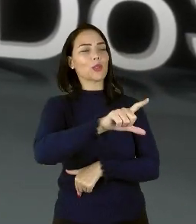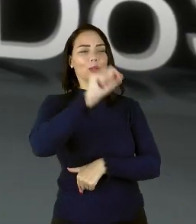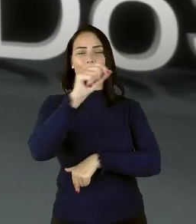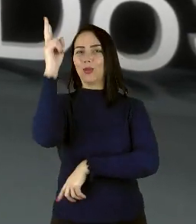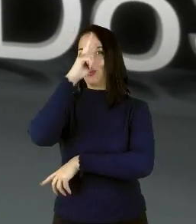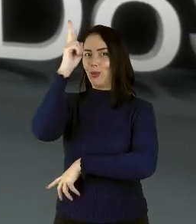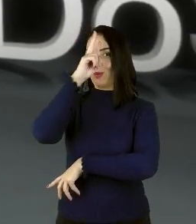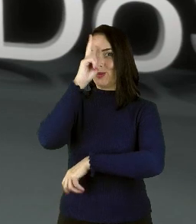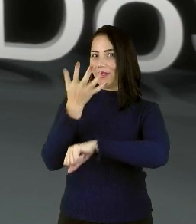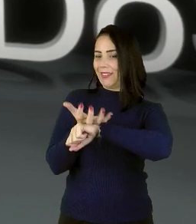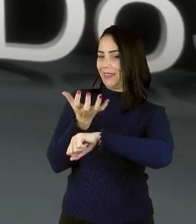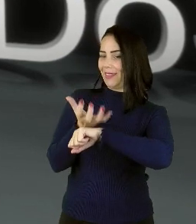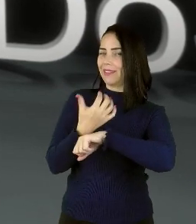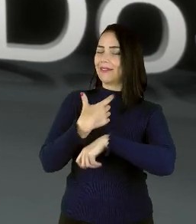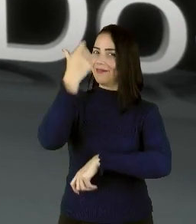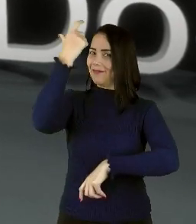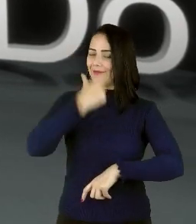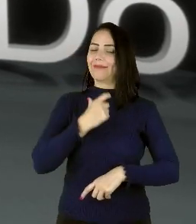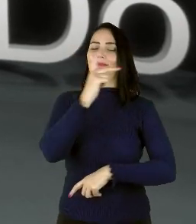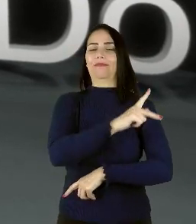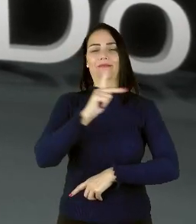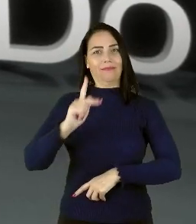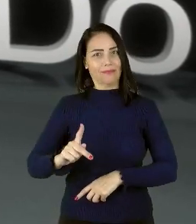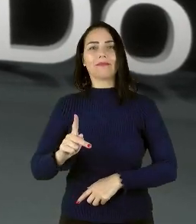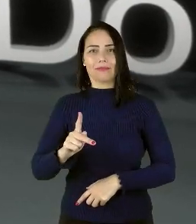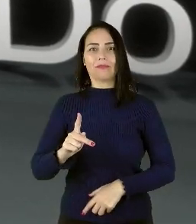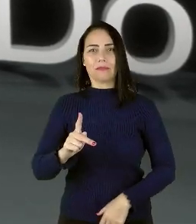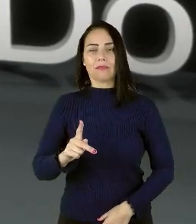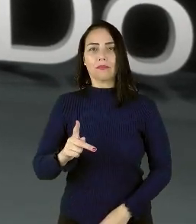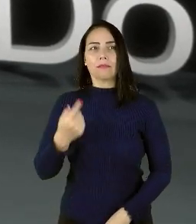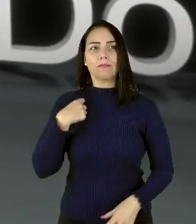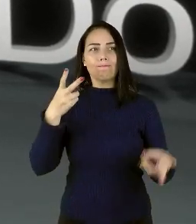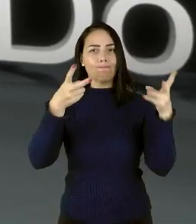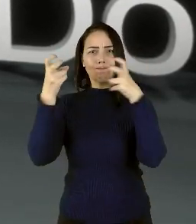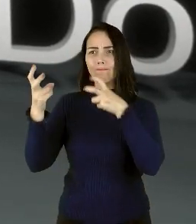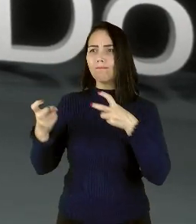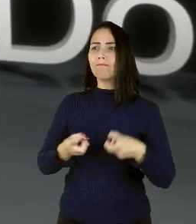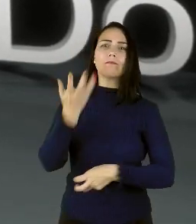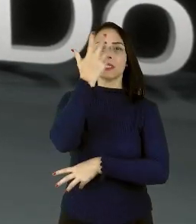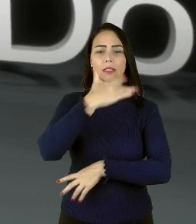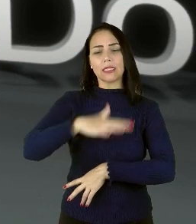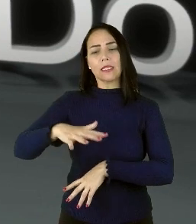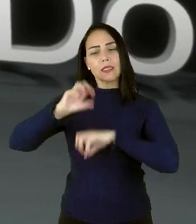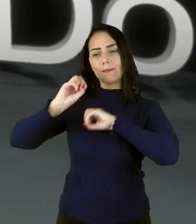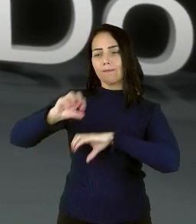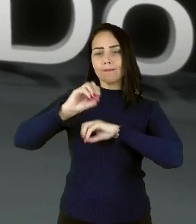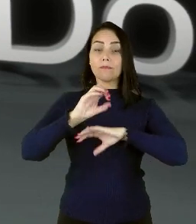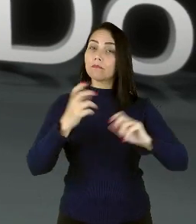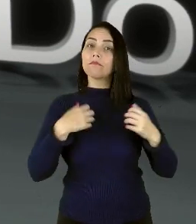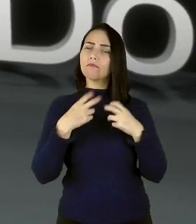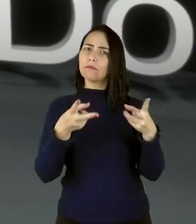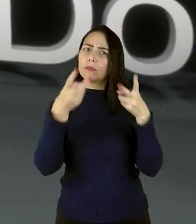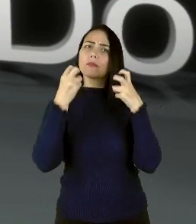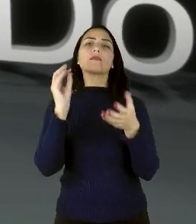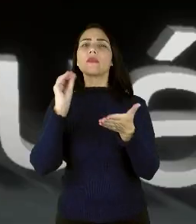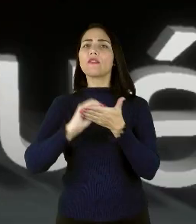E, acima de tudo, ser professor. Ao observar as crianças que ensino, pude perceber que